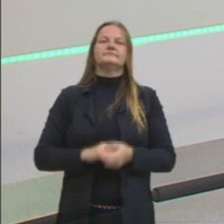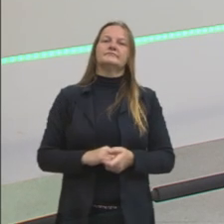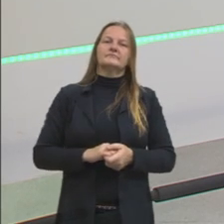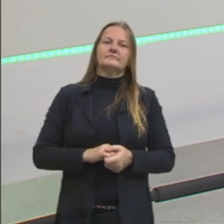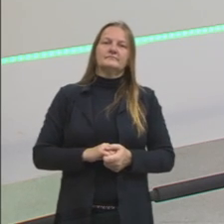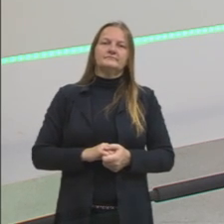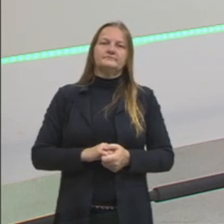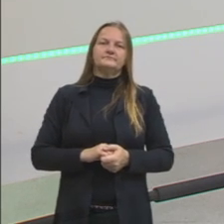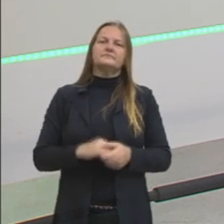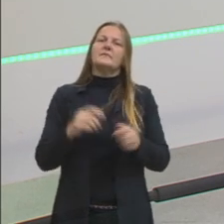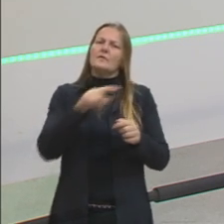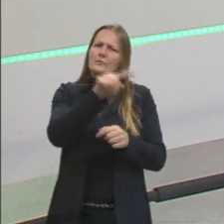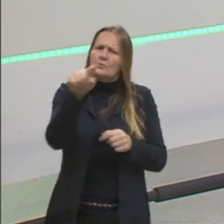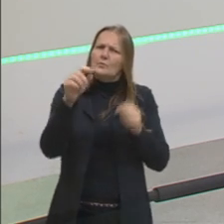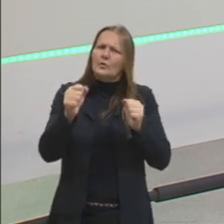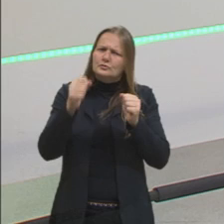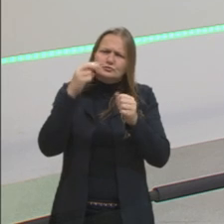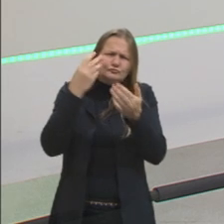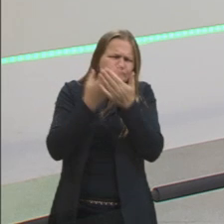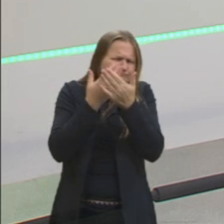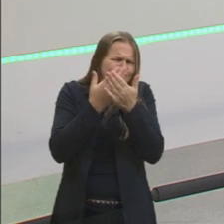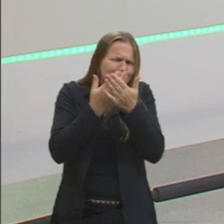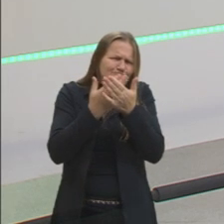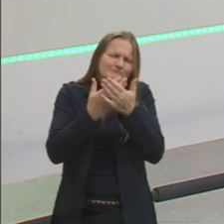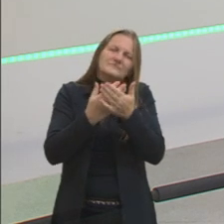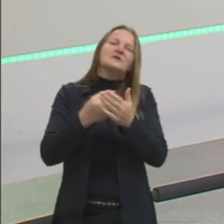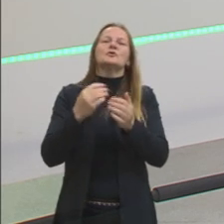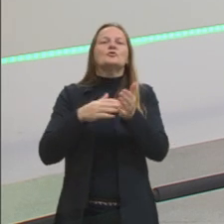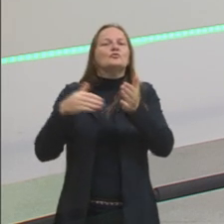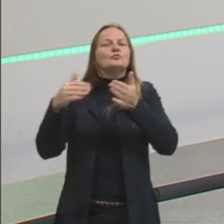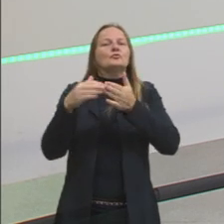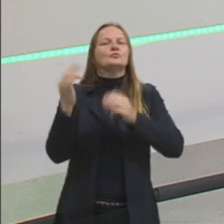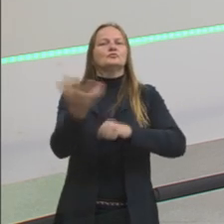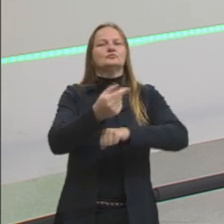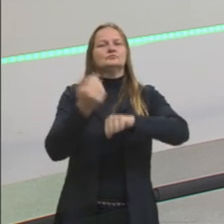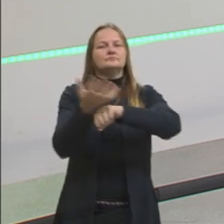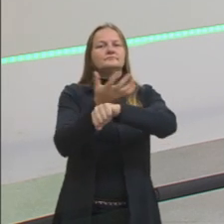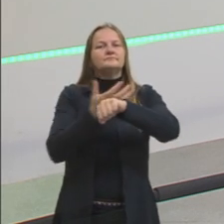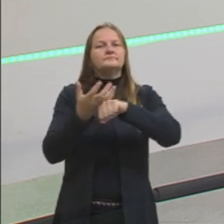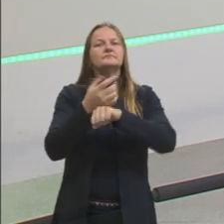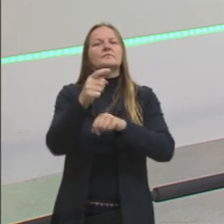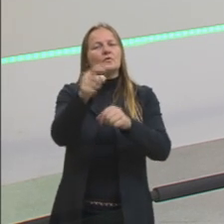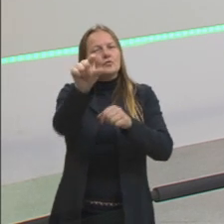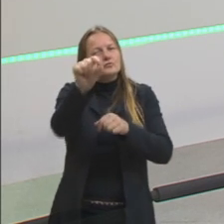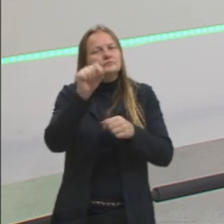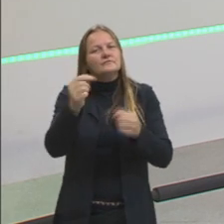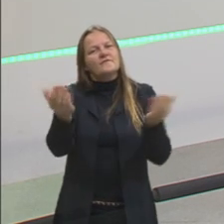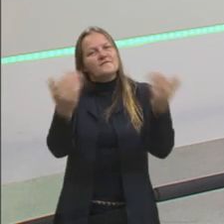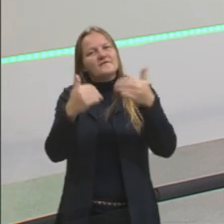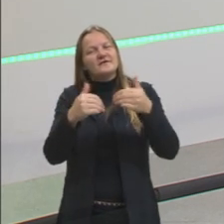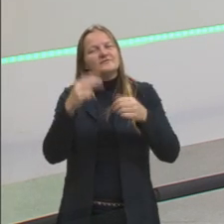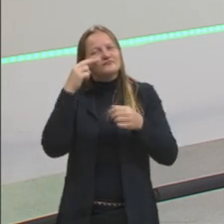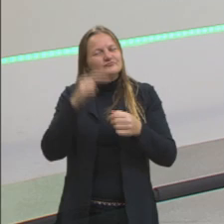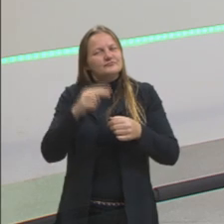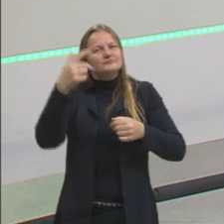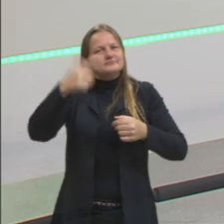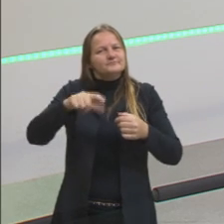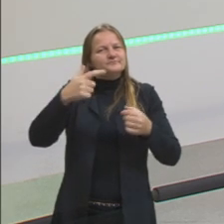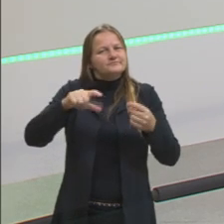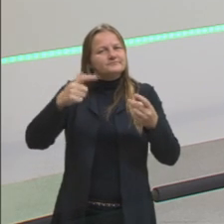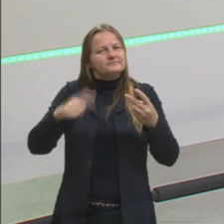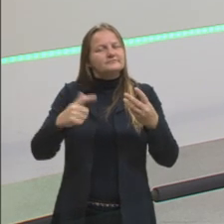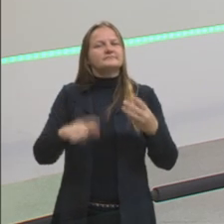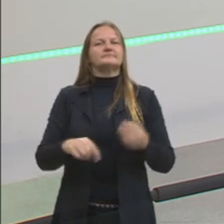bom repositório de aula de todos os componentes curriculares que eu te convido para você ir lá revisitar, assistir,